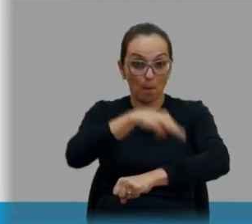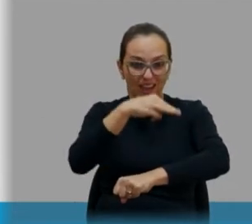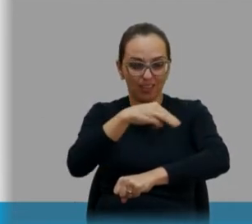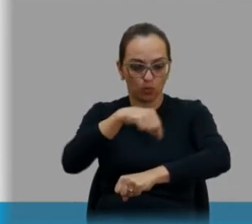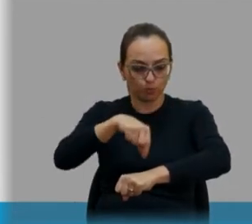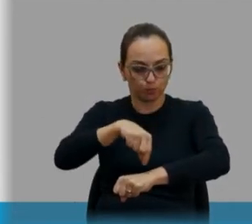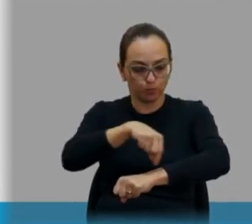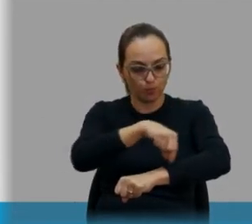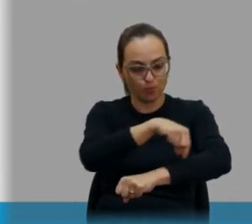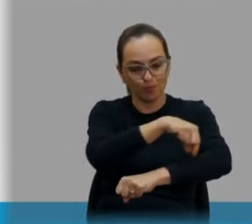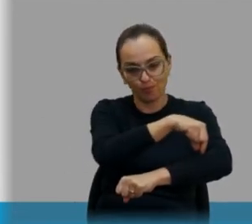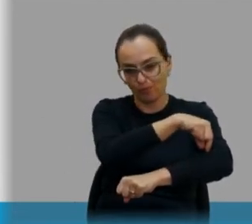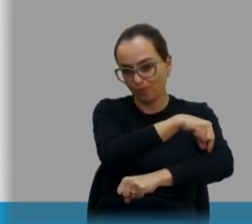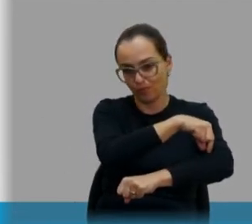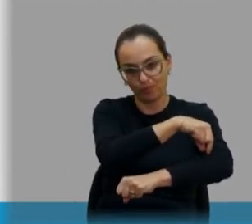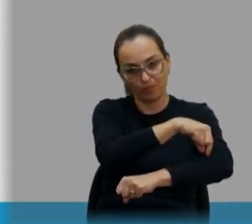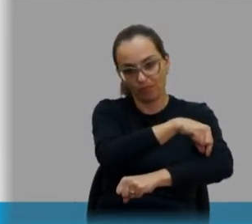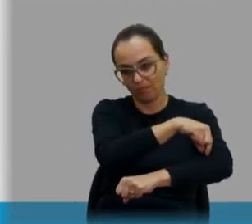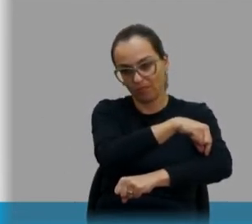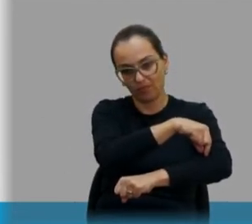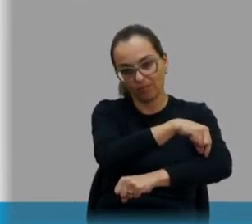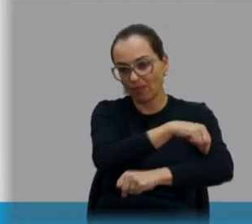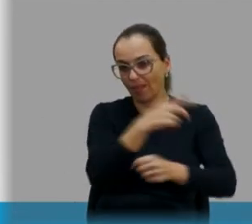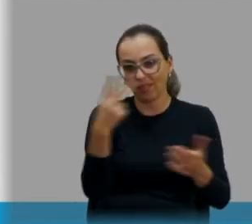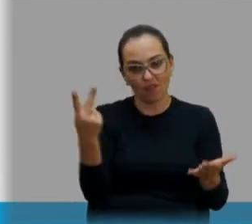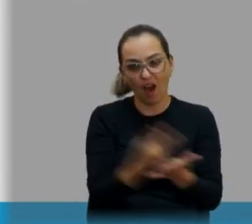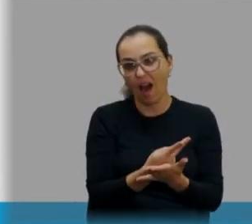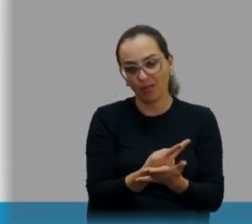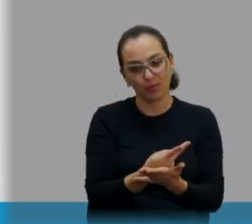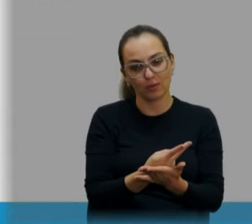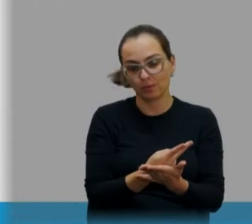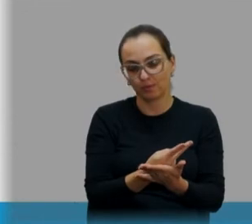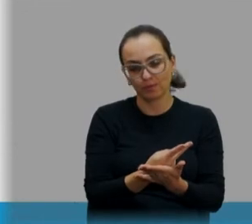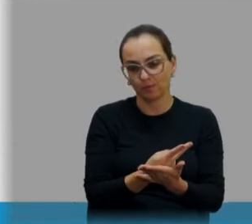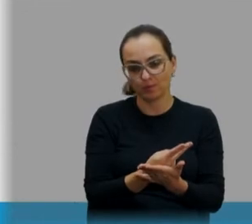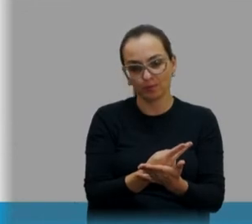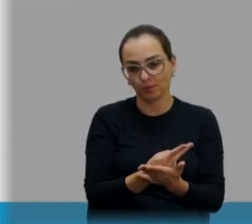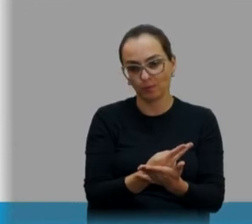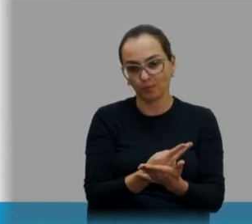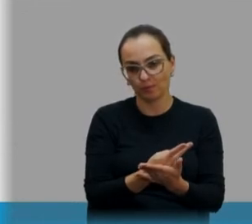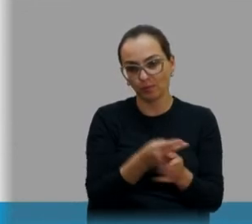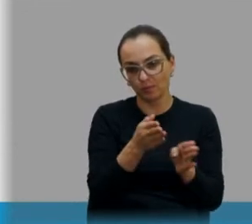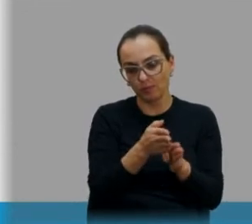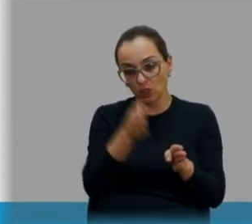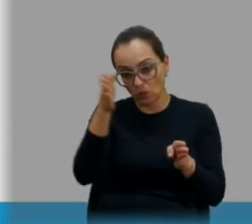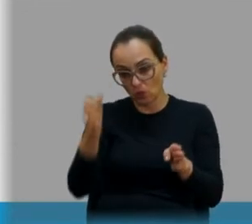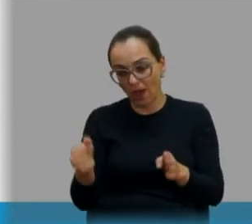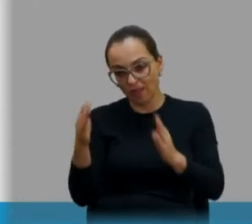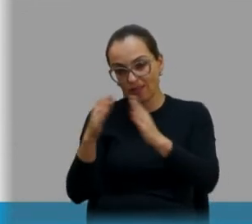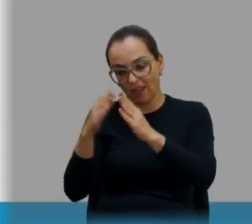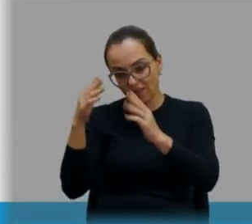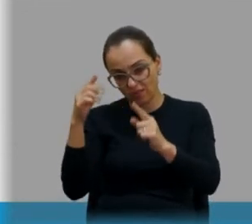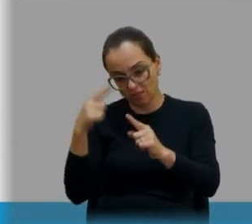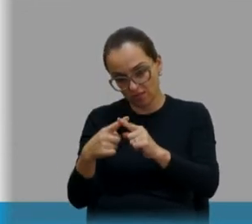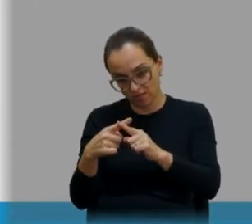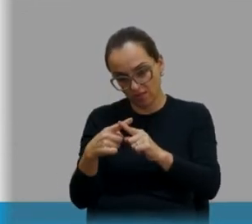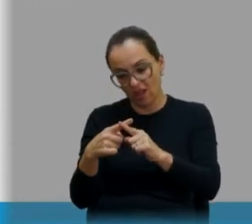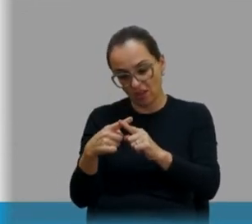Não seguiu o alinhamento do santuário, que é dois metros e meio.